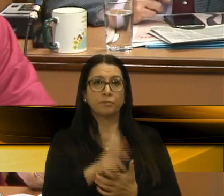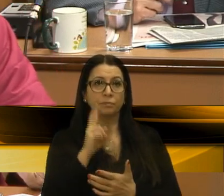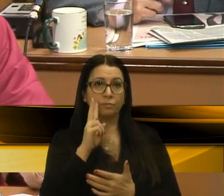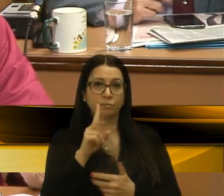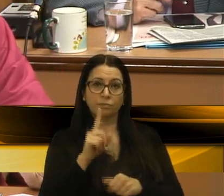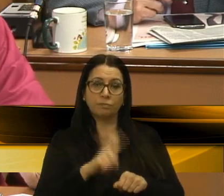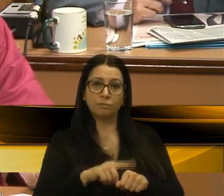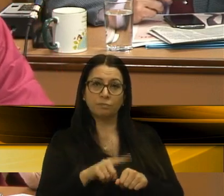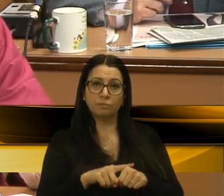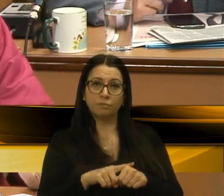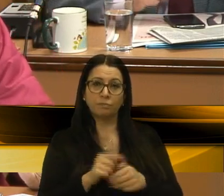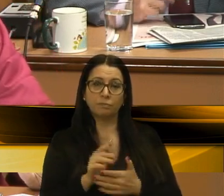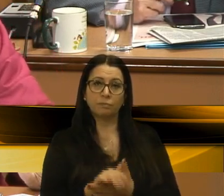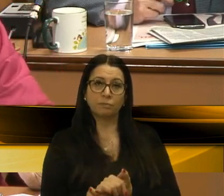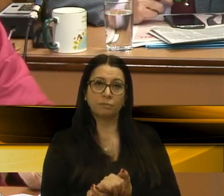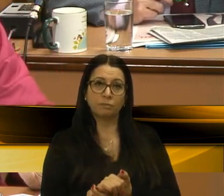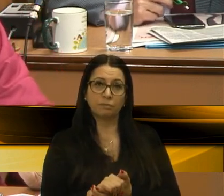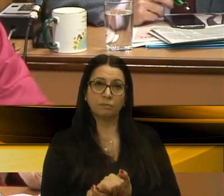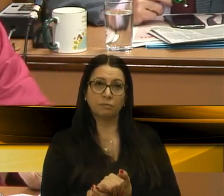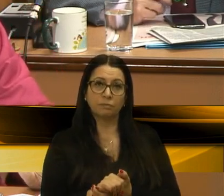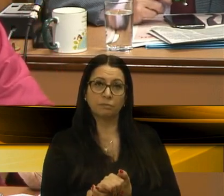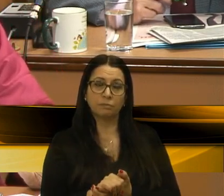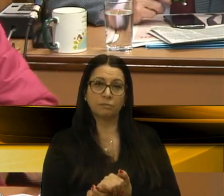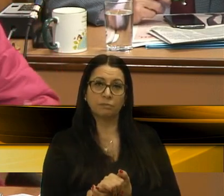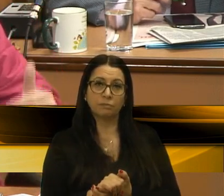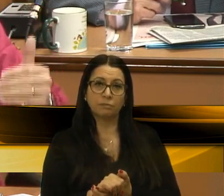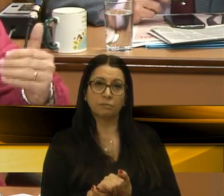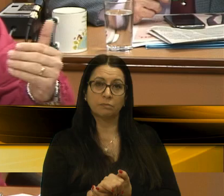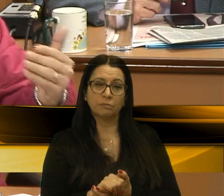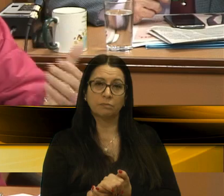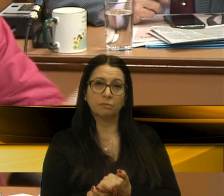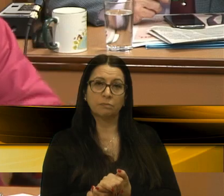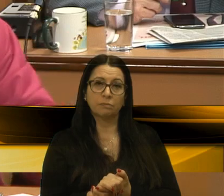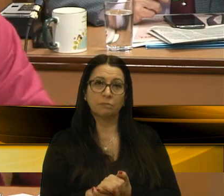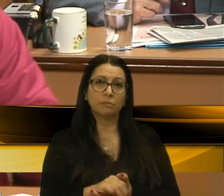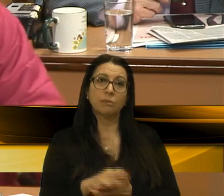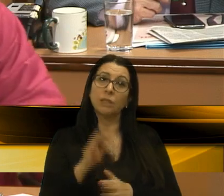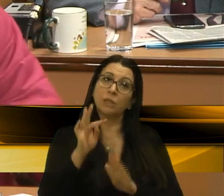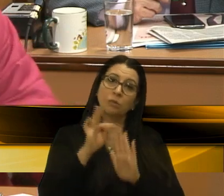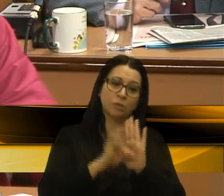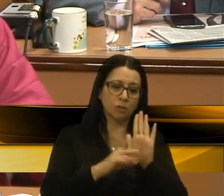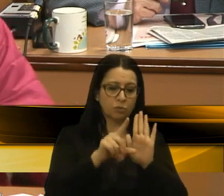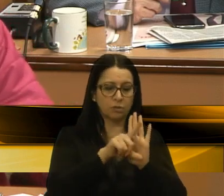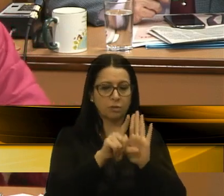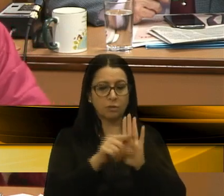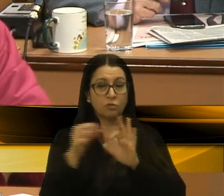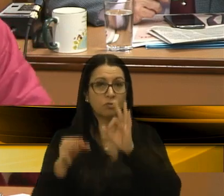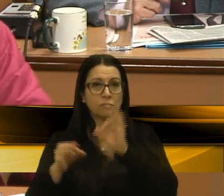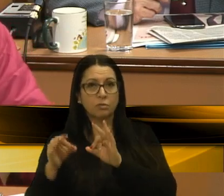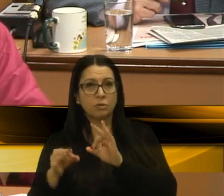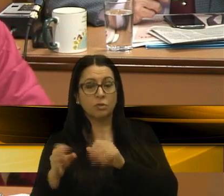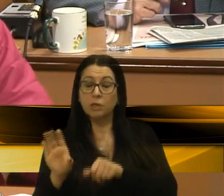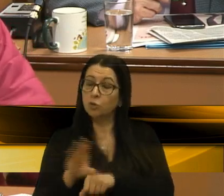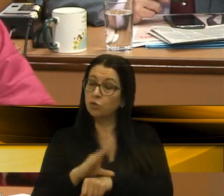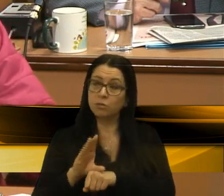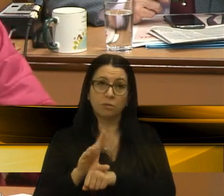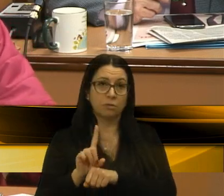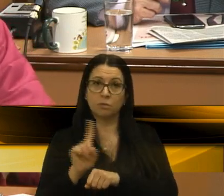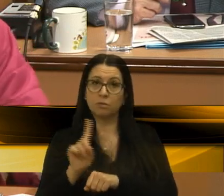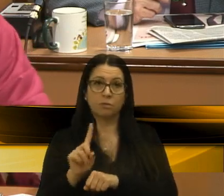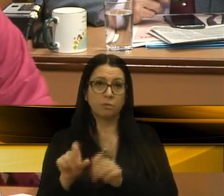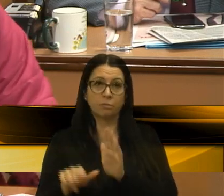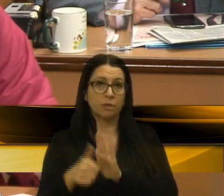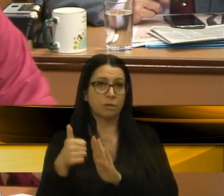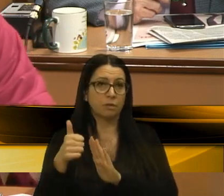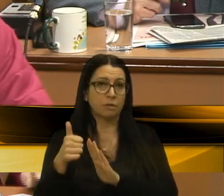neste momento, a alegação de que a matéria encontra-se em julgamento por uma ação direta de constitucionalidade não seria um melhor